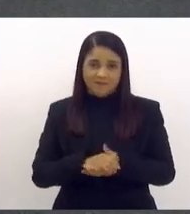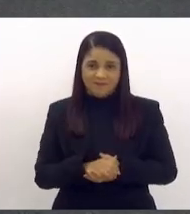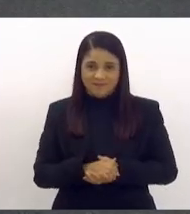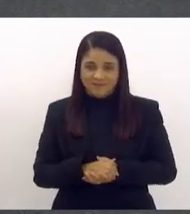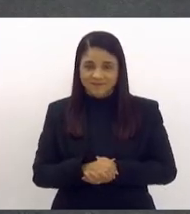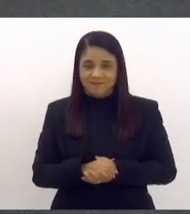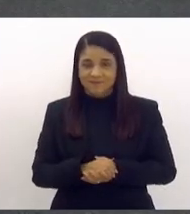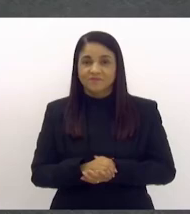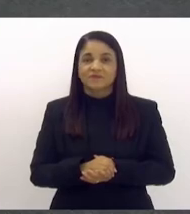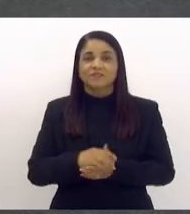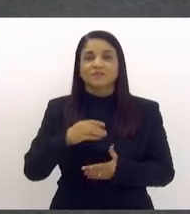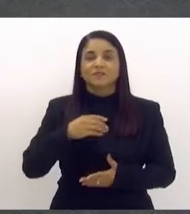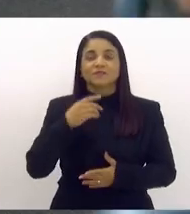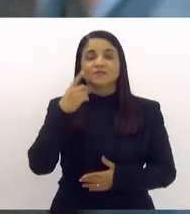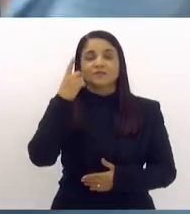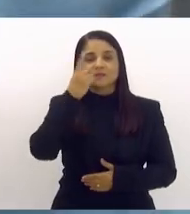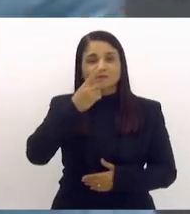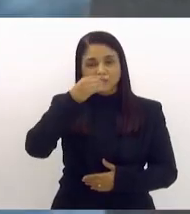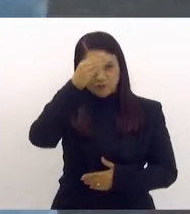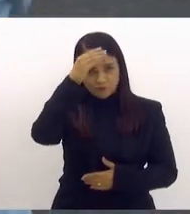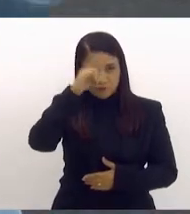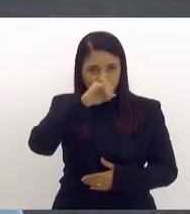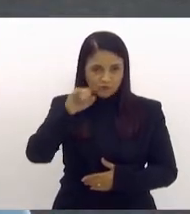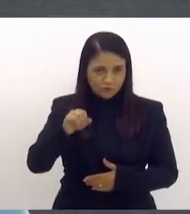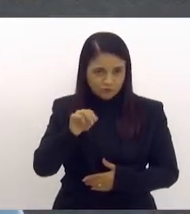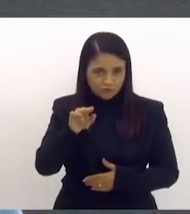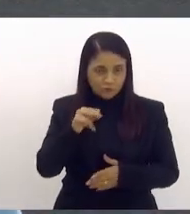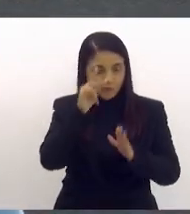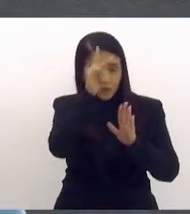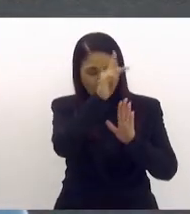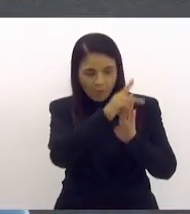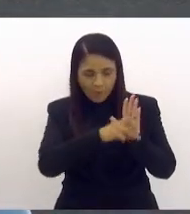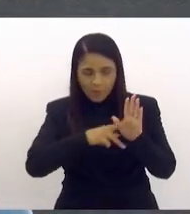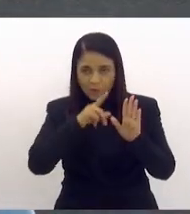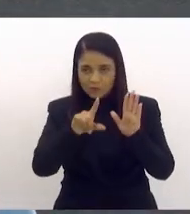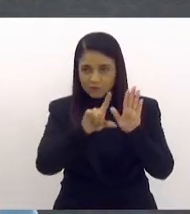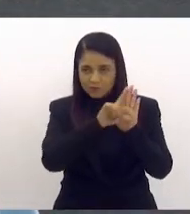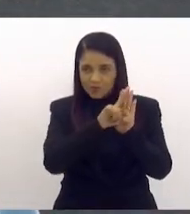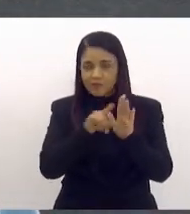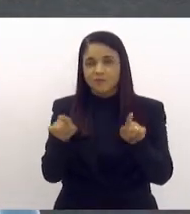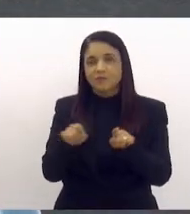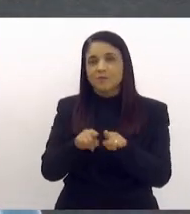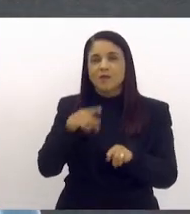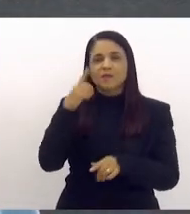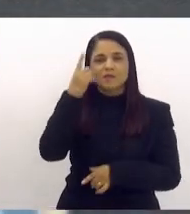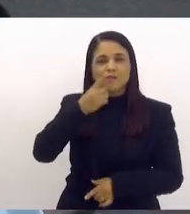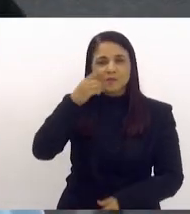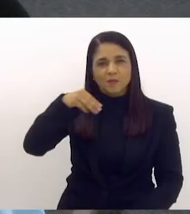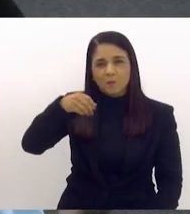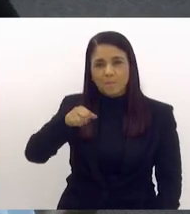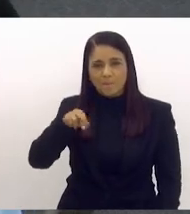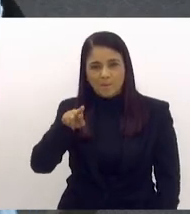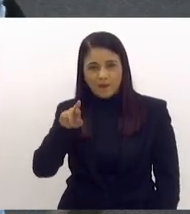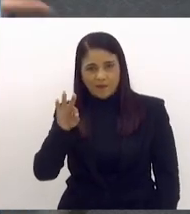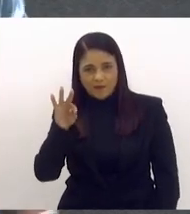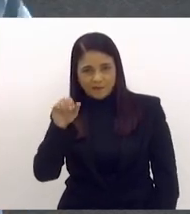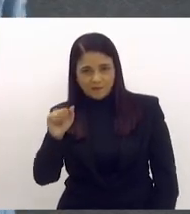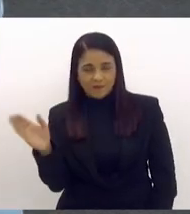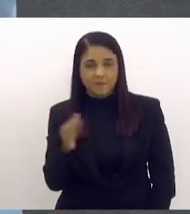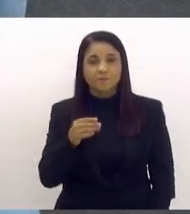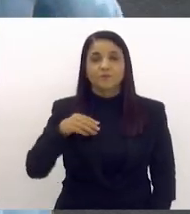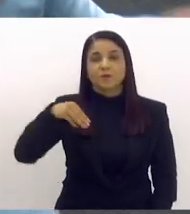Deputada Tia Ju, esse é um projeto que... Deputada Marta, deputado Luiz Paulo, deputado Munique, é